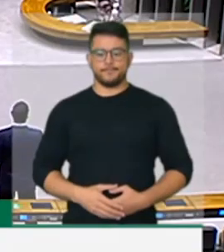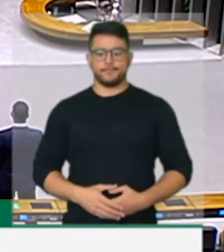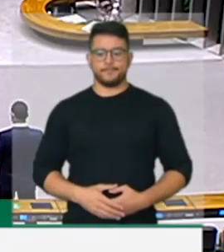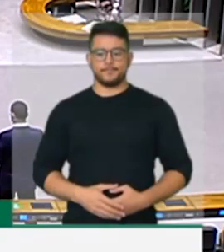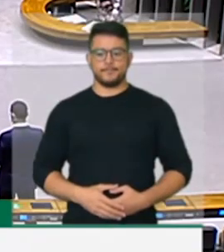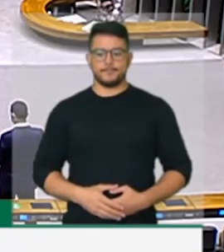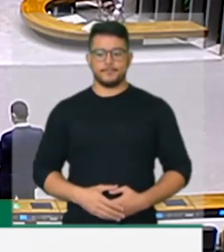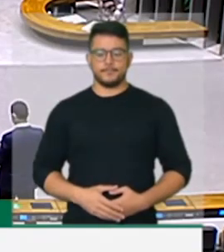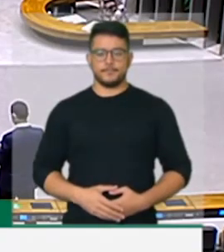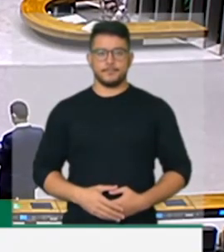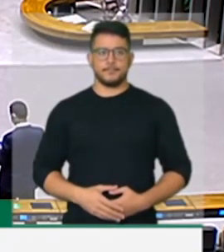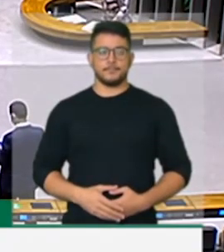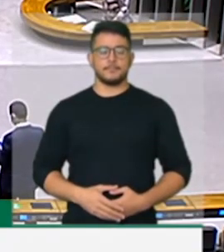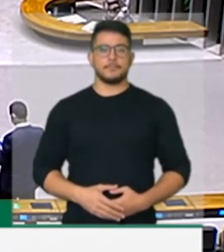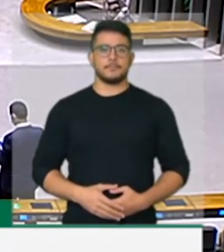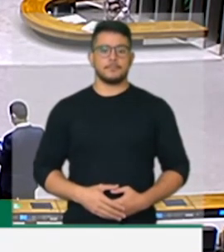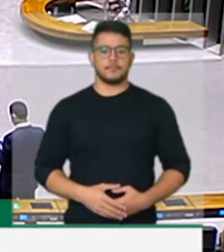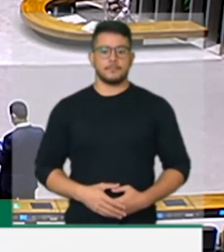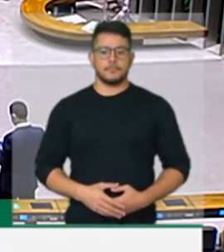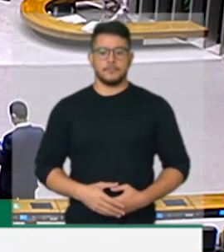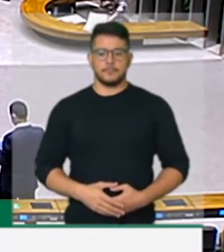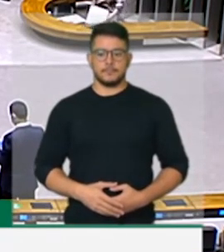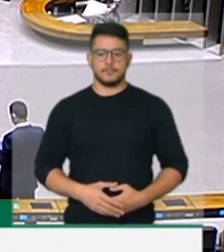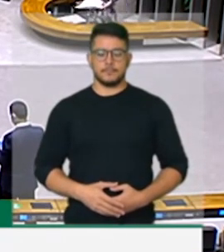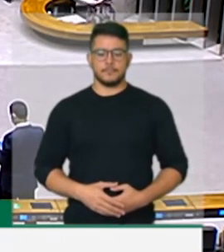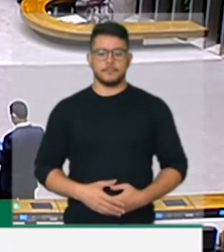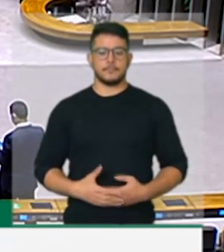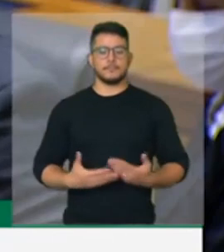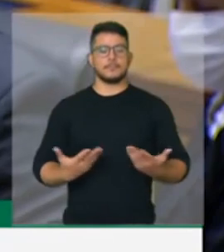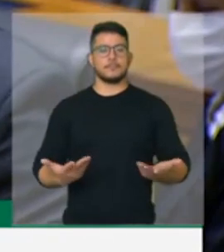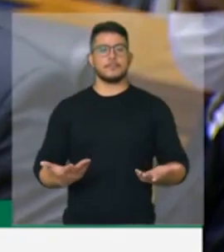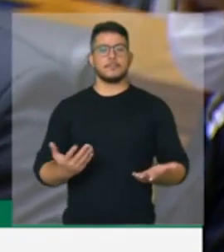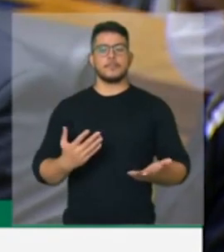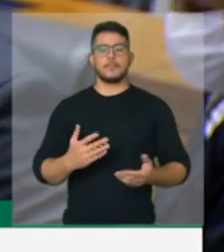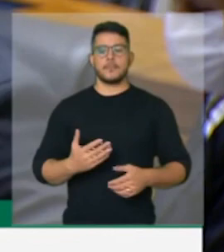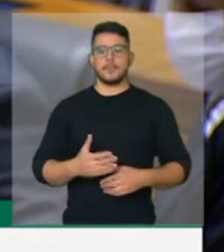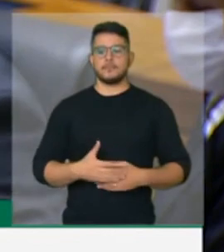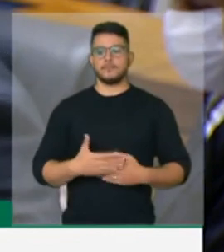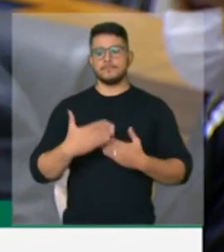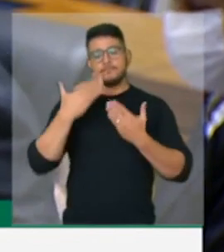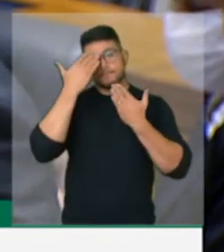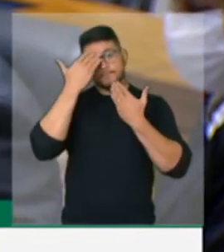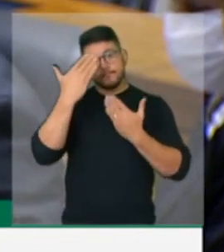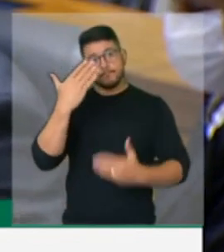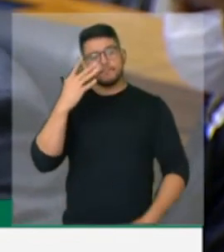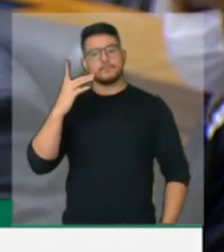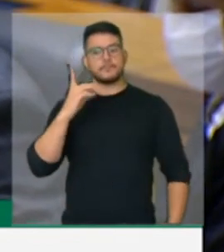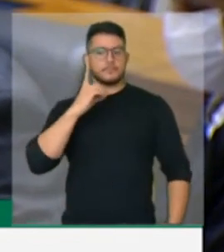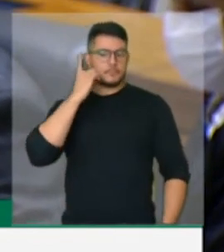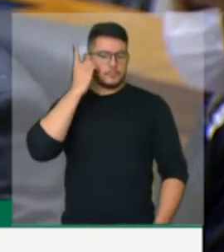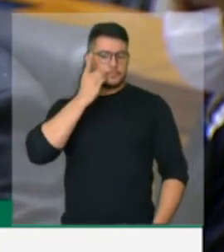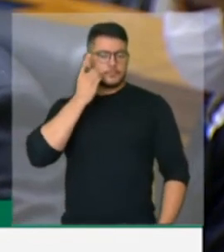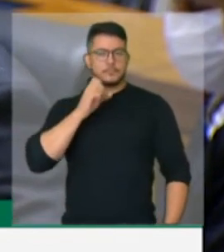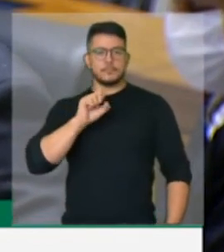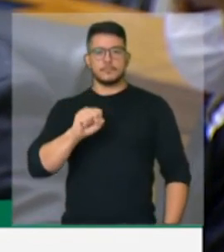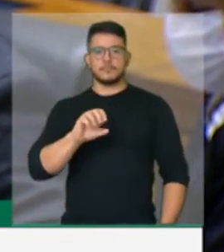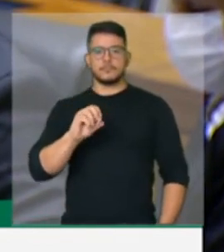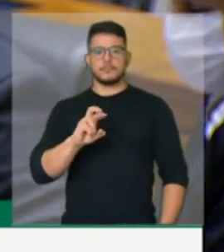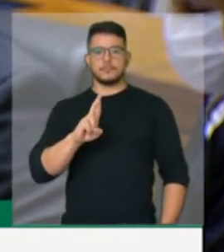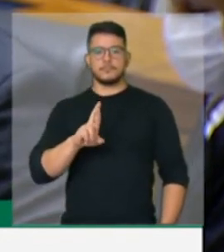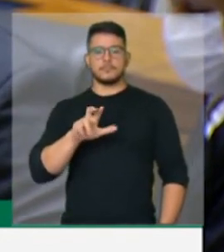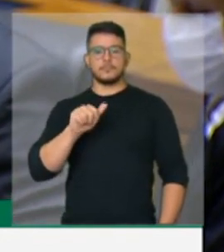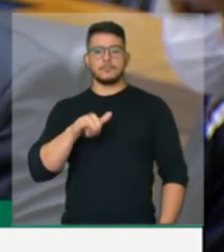Presidente, eu quero meramente agradecer a deputada Soraya Santos pela parceria,